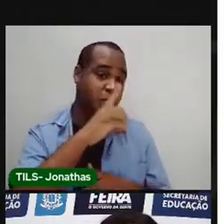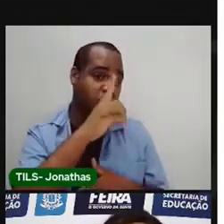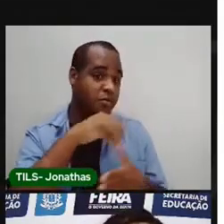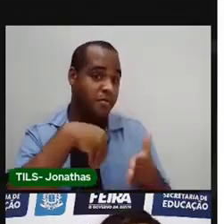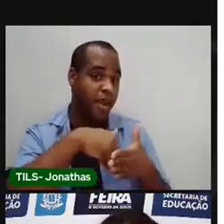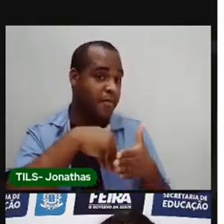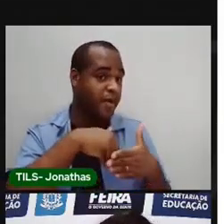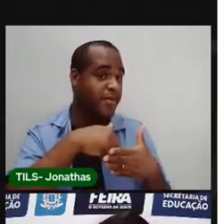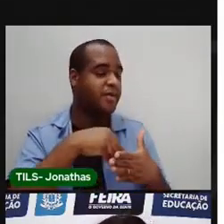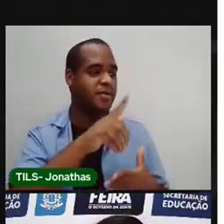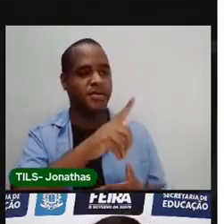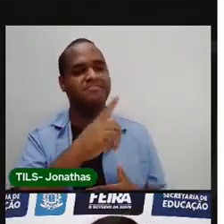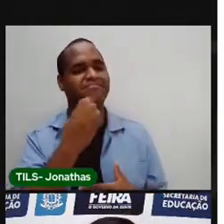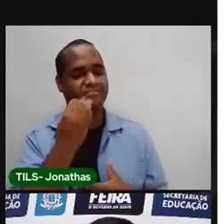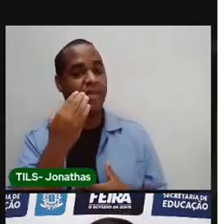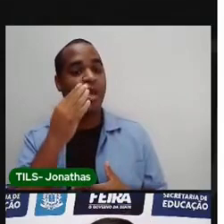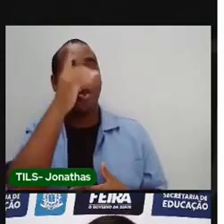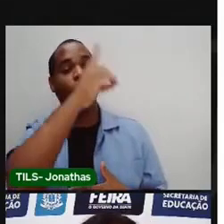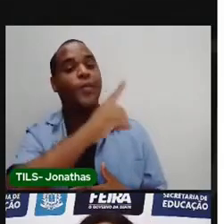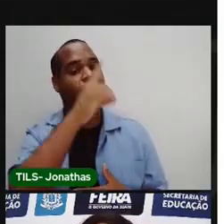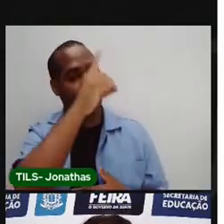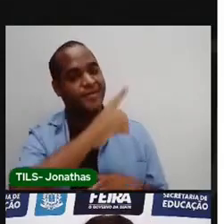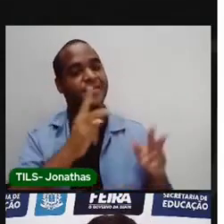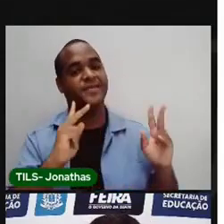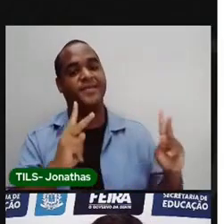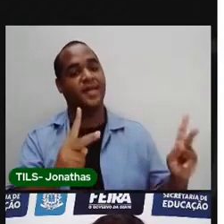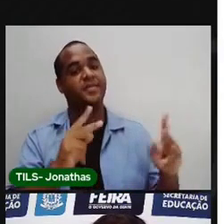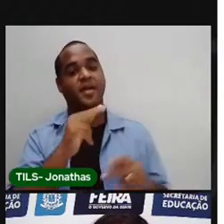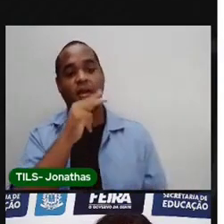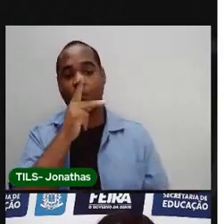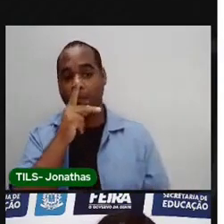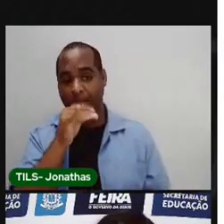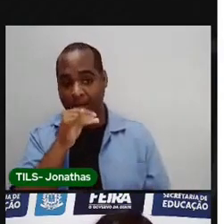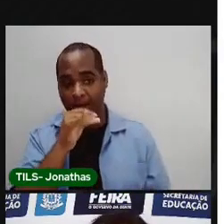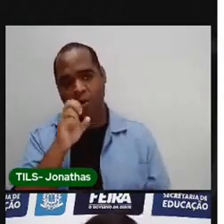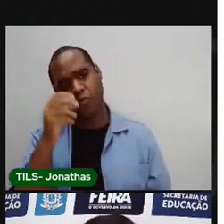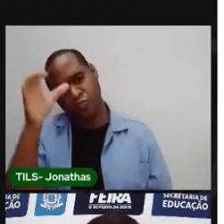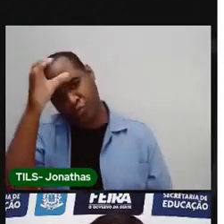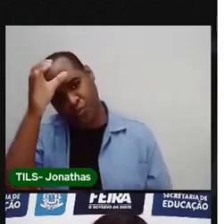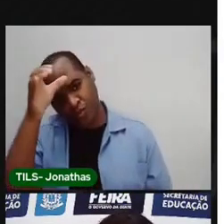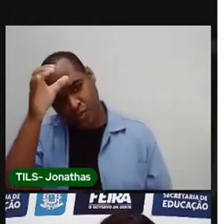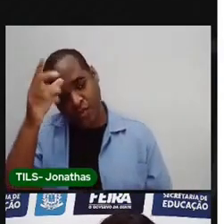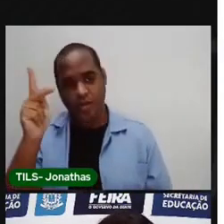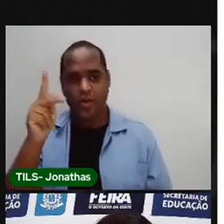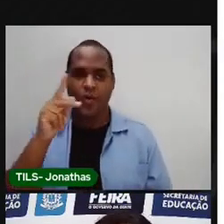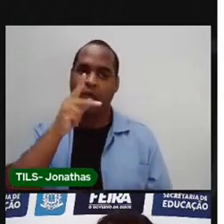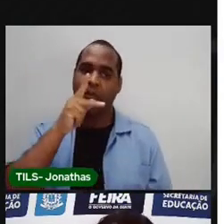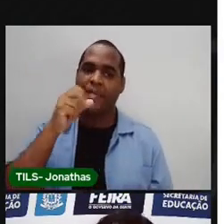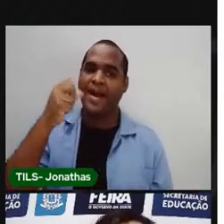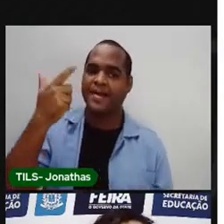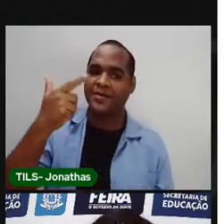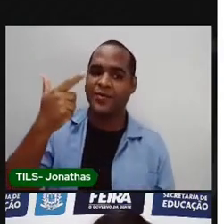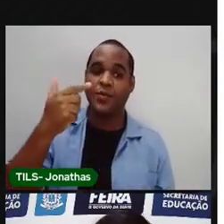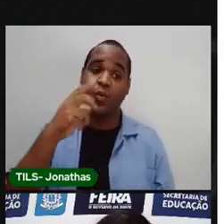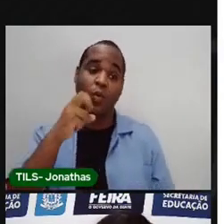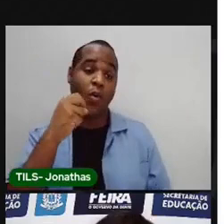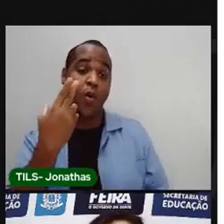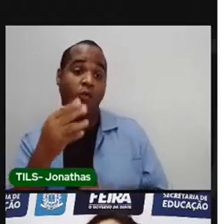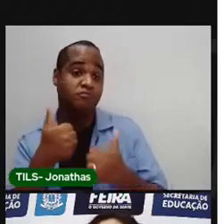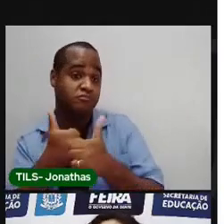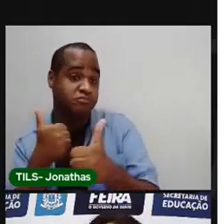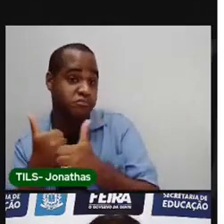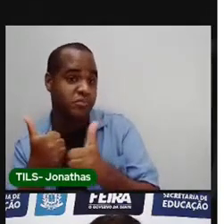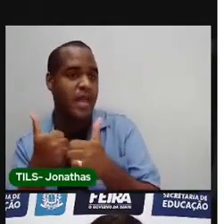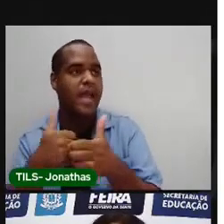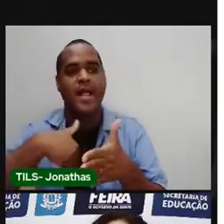domingo. Então, todo domingo, o pai, o tio, o padrasto, o vizinho, joga